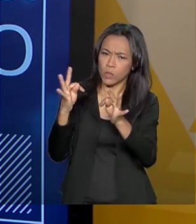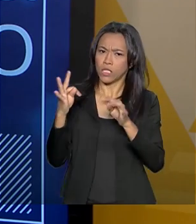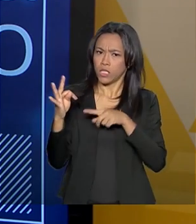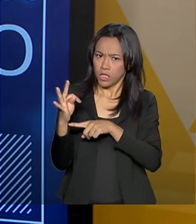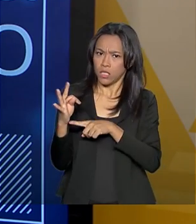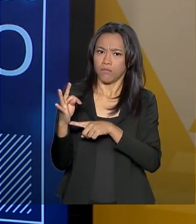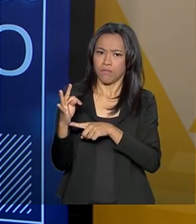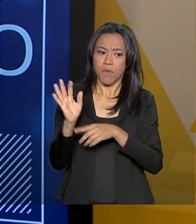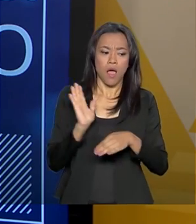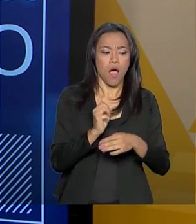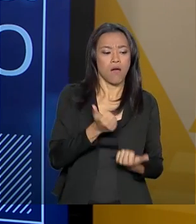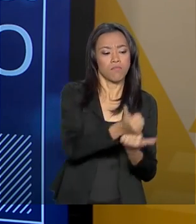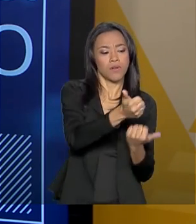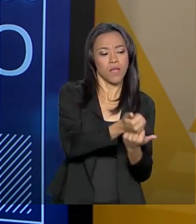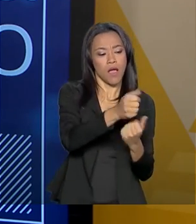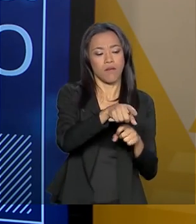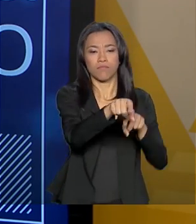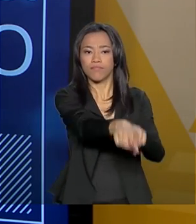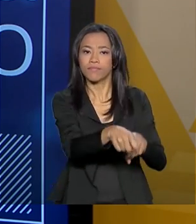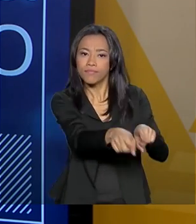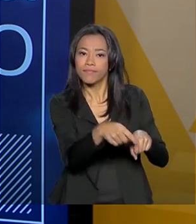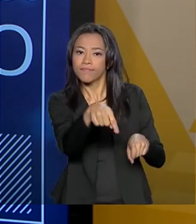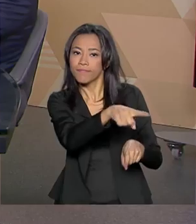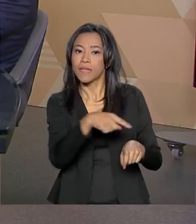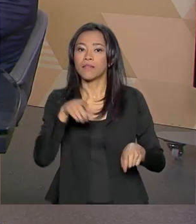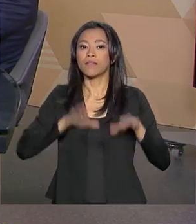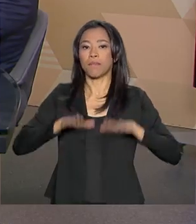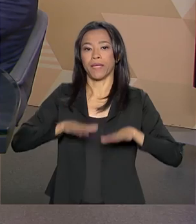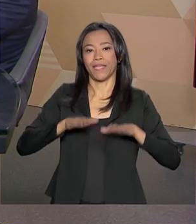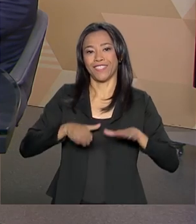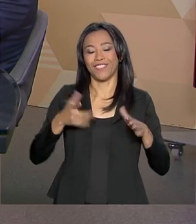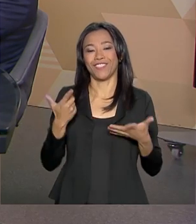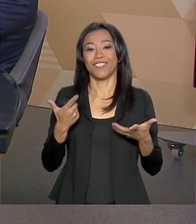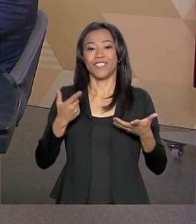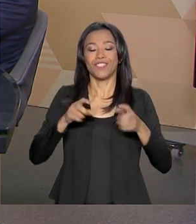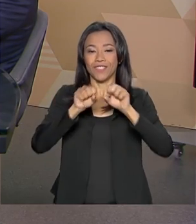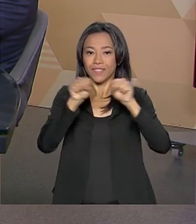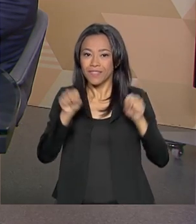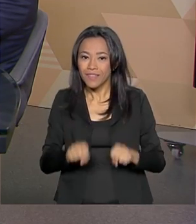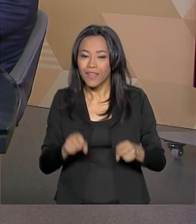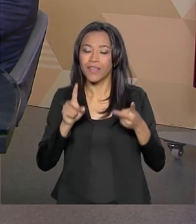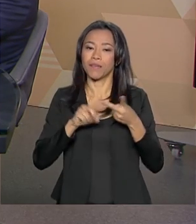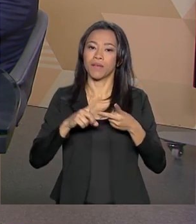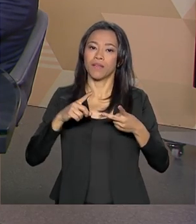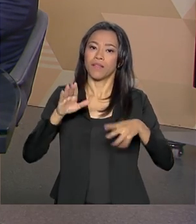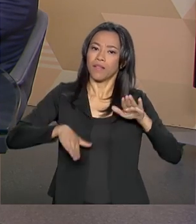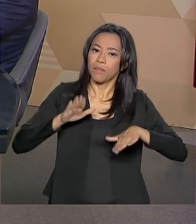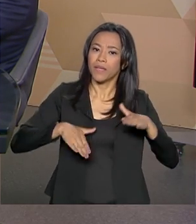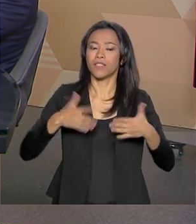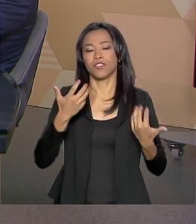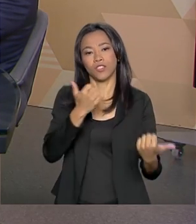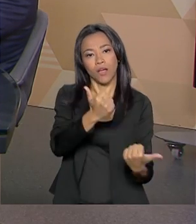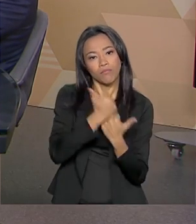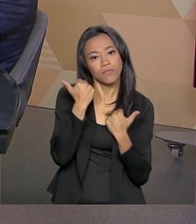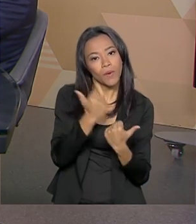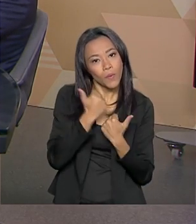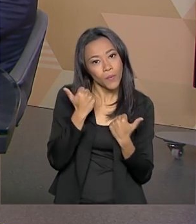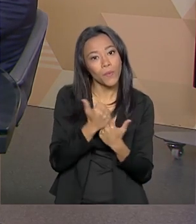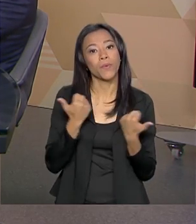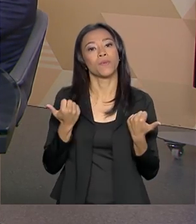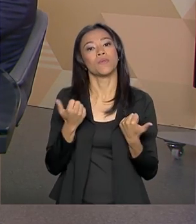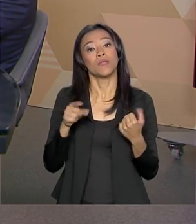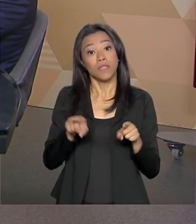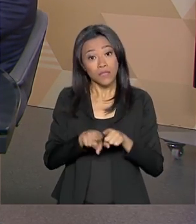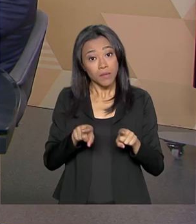agricultor depende de sistemas locais, estaduais de pesquisa agropecuária e também do sistema de